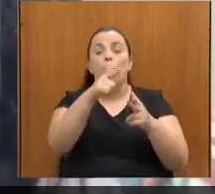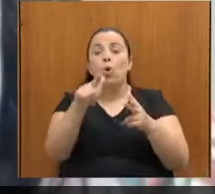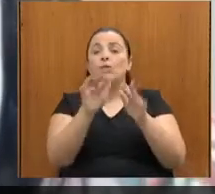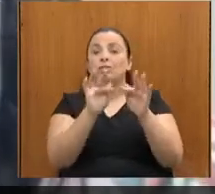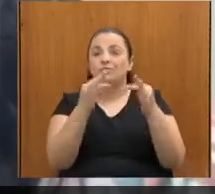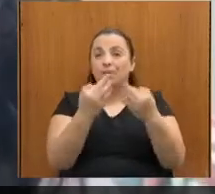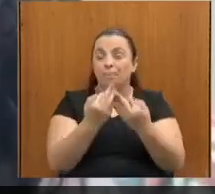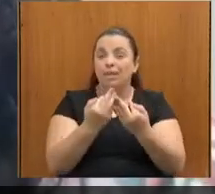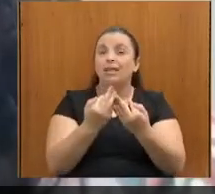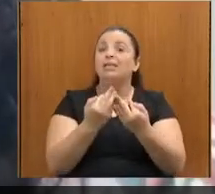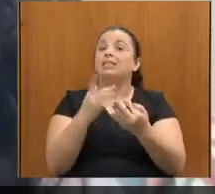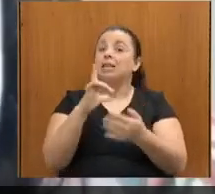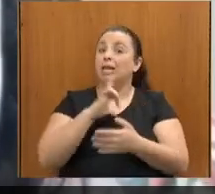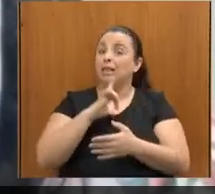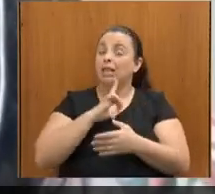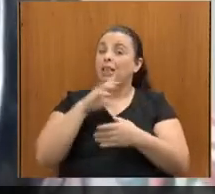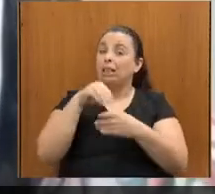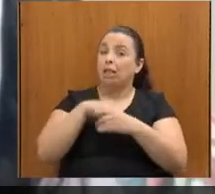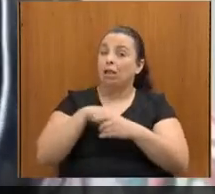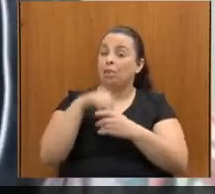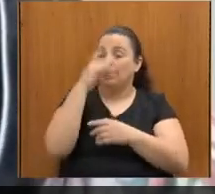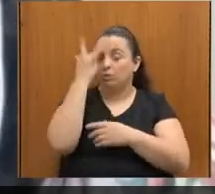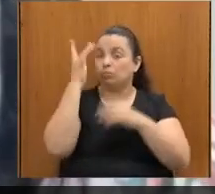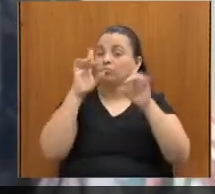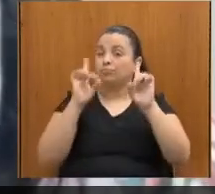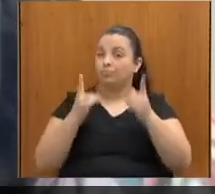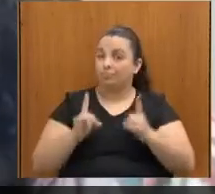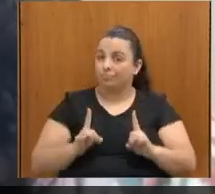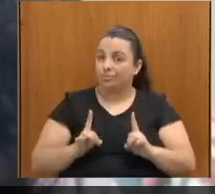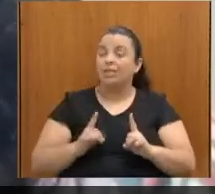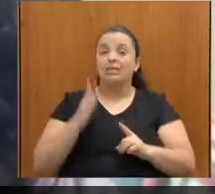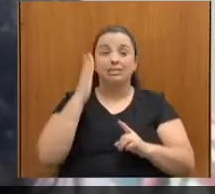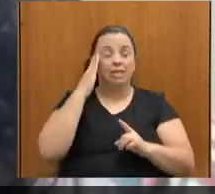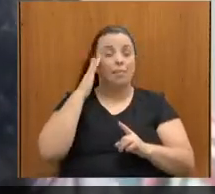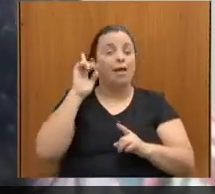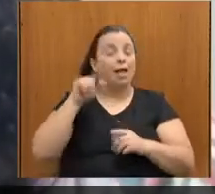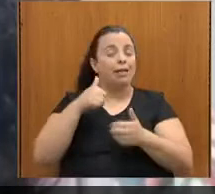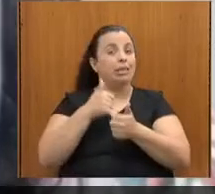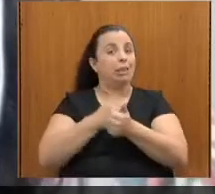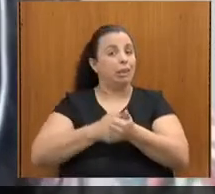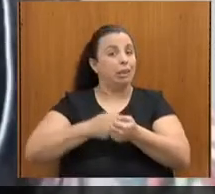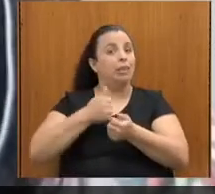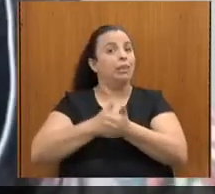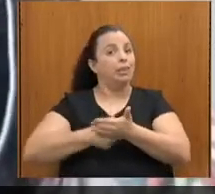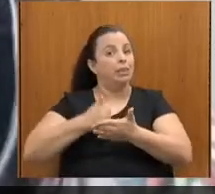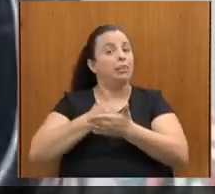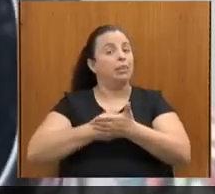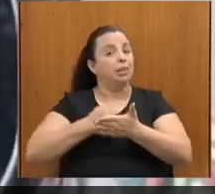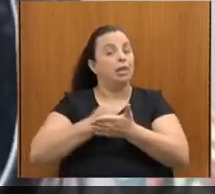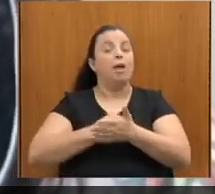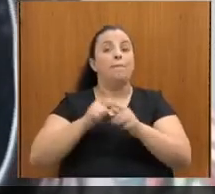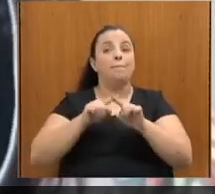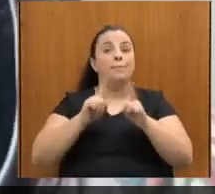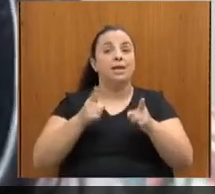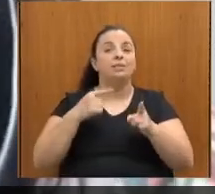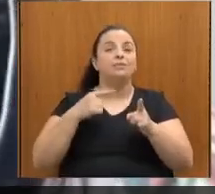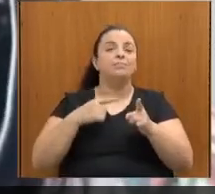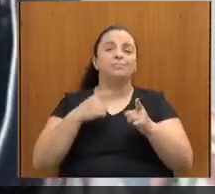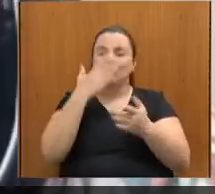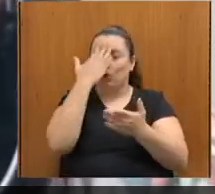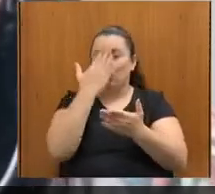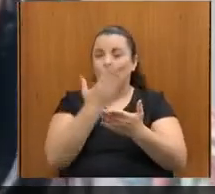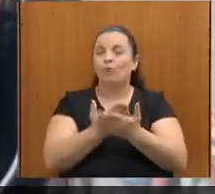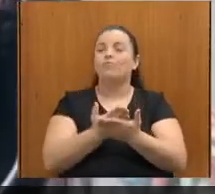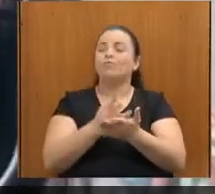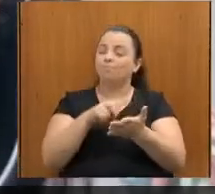com deficiência e que a gente sabe que é uma luta, uma labuta, mas que a gente não pode perder a esperança. E aí,